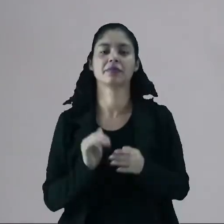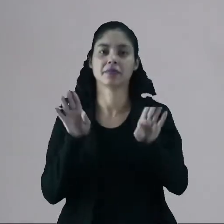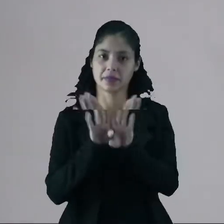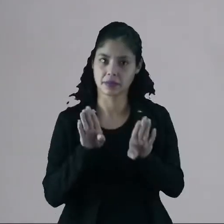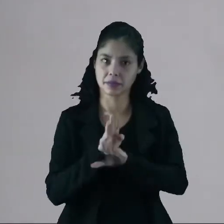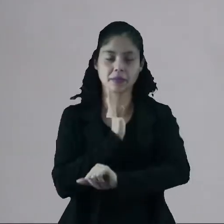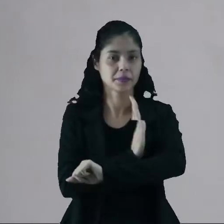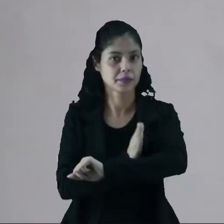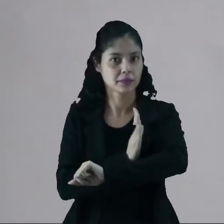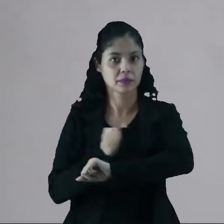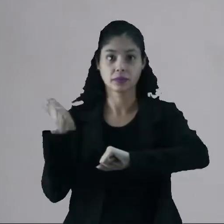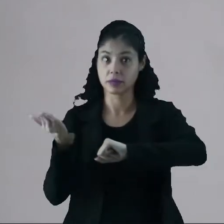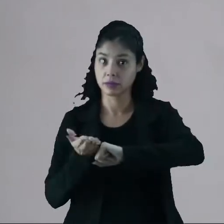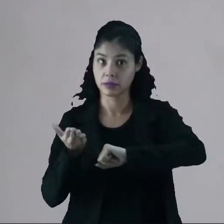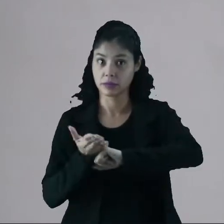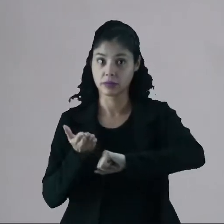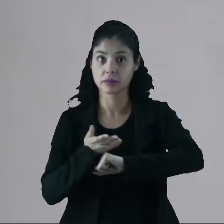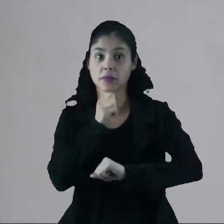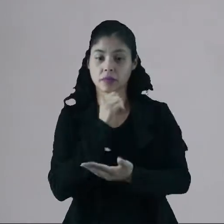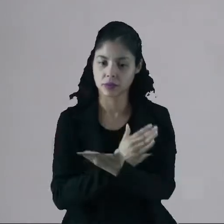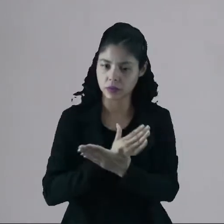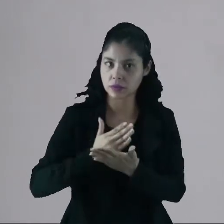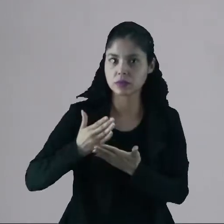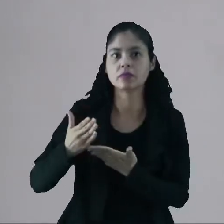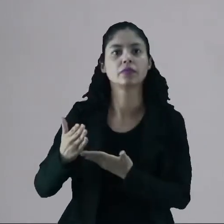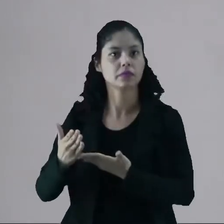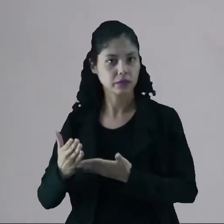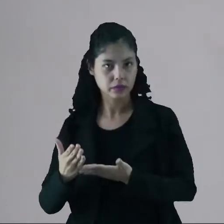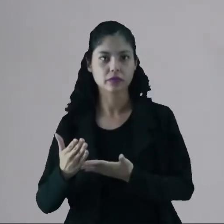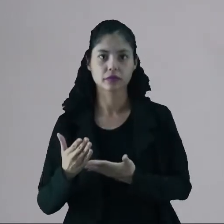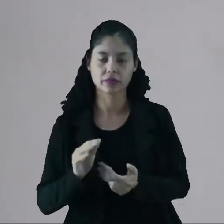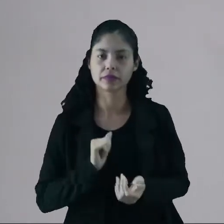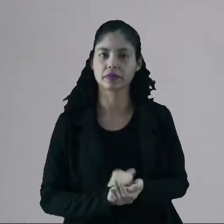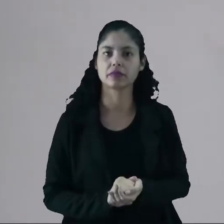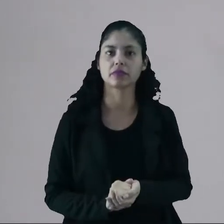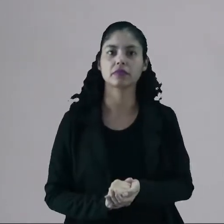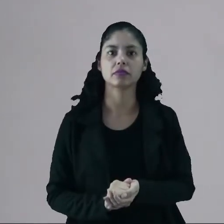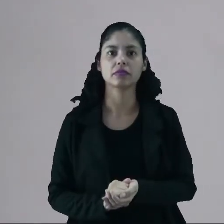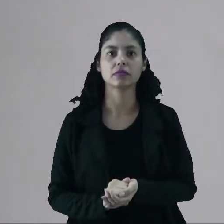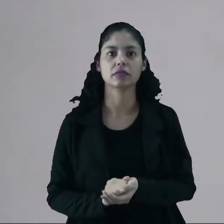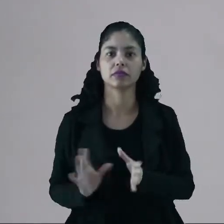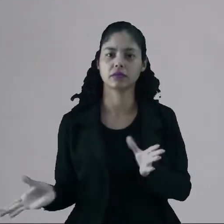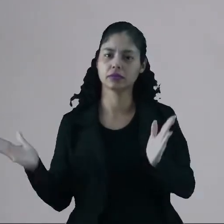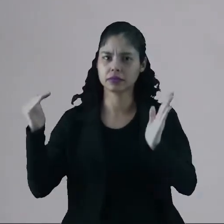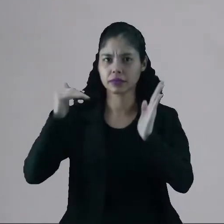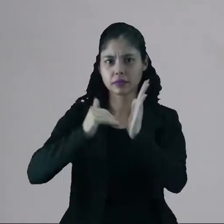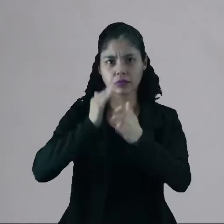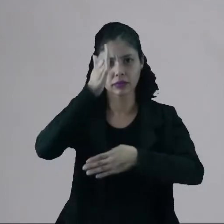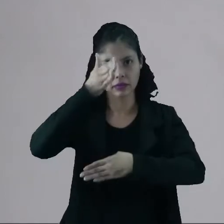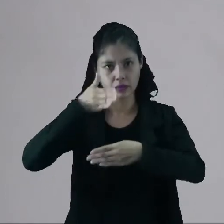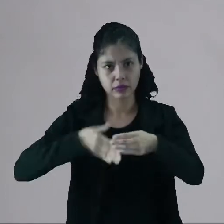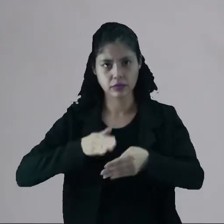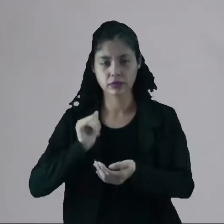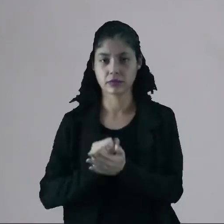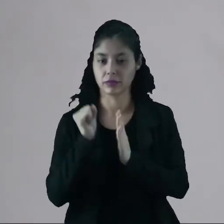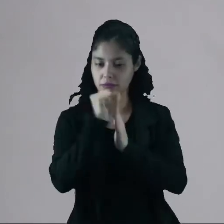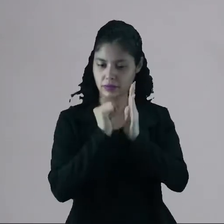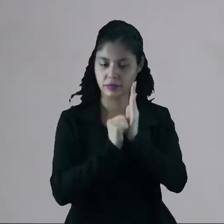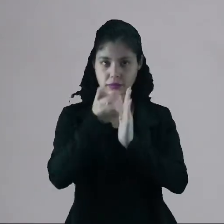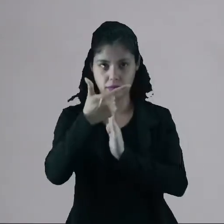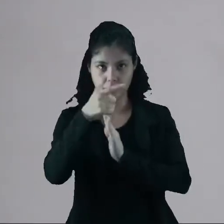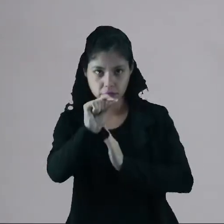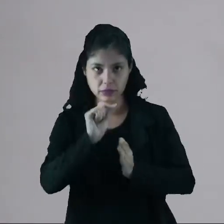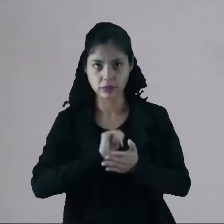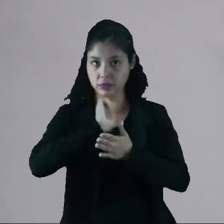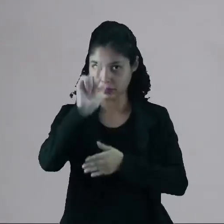Moderna, gente, ela vai começar aí, tá, no Renascimento, e ela vai perdurar até a metade do século XX.